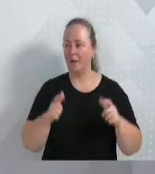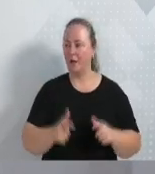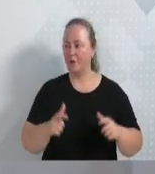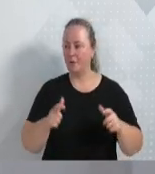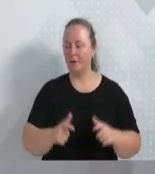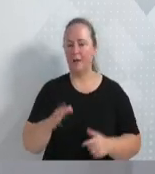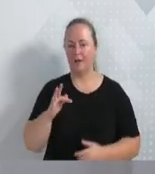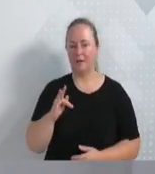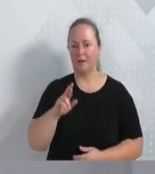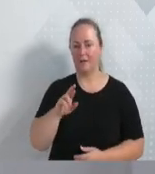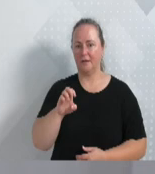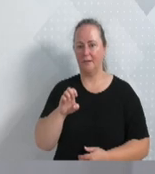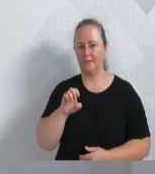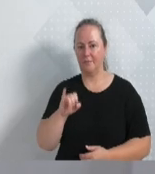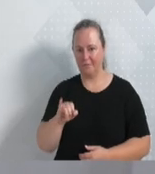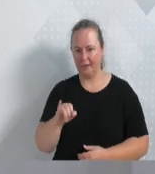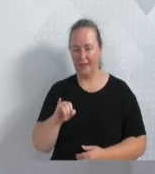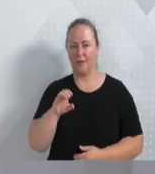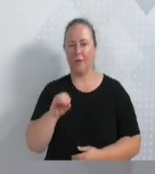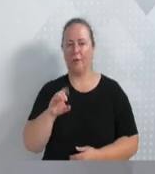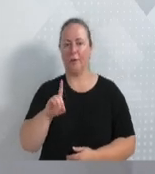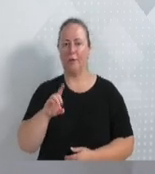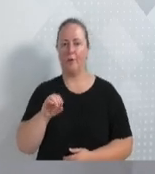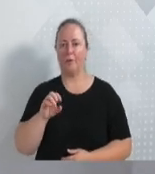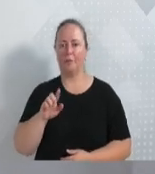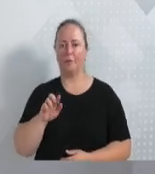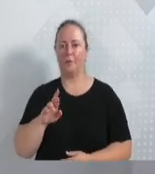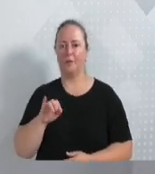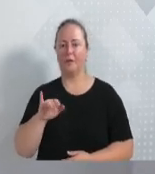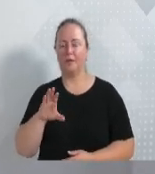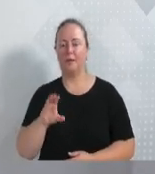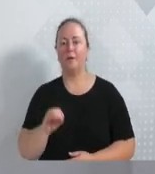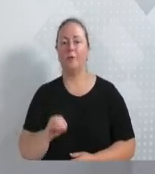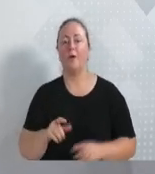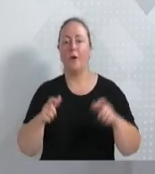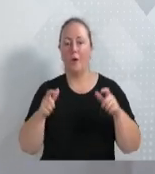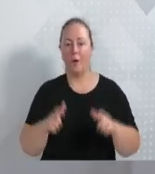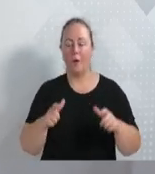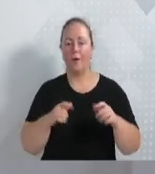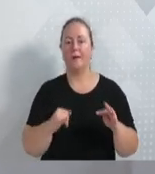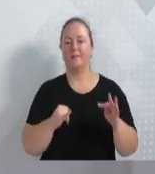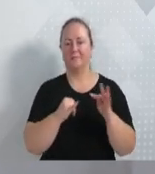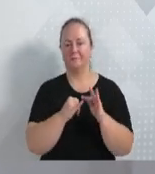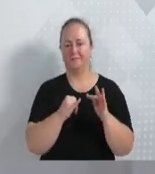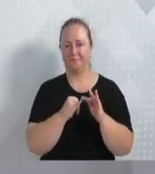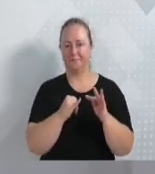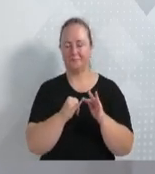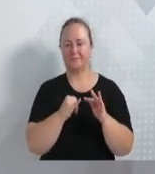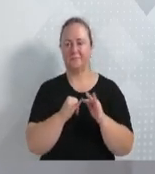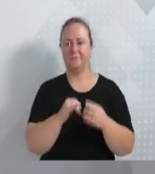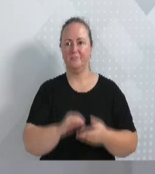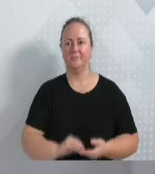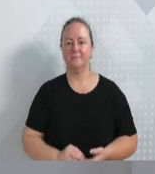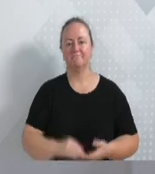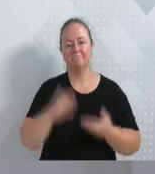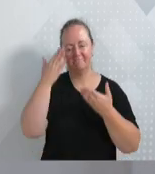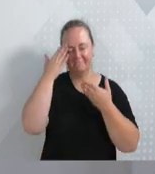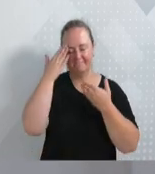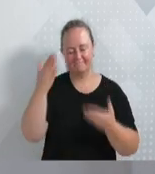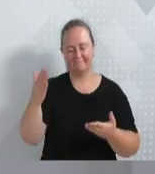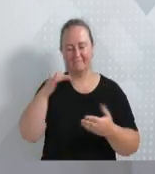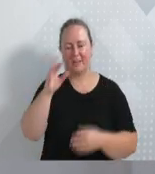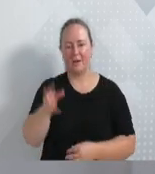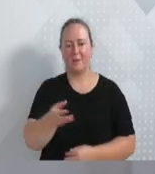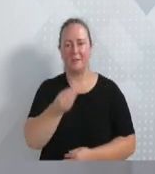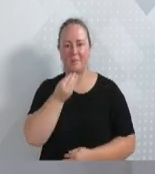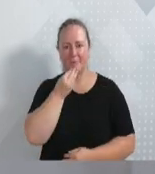Freio Dorico Durier, que fica localizado na rua Professor Jacob Neichen, na Itopá Vazinha. Agradeço novamente pela oportunidade,